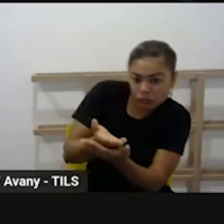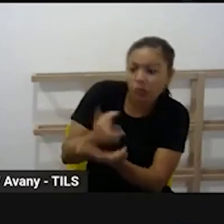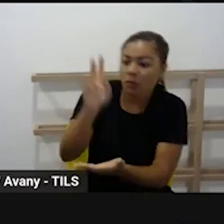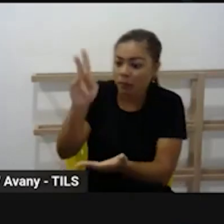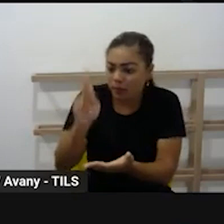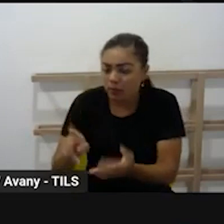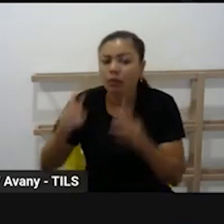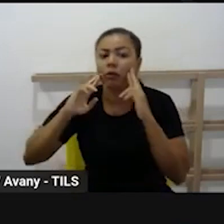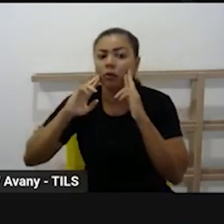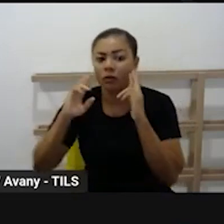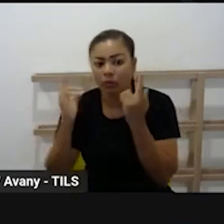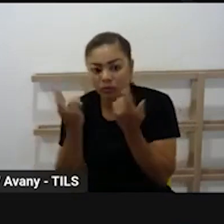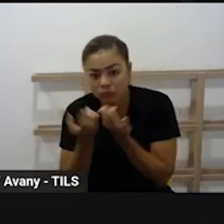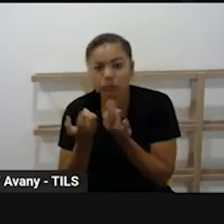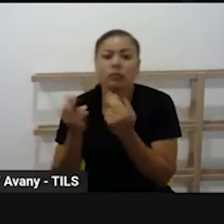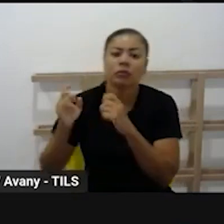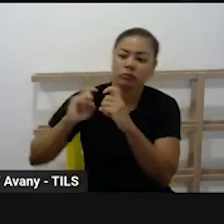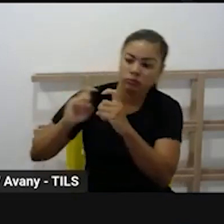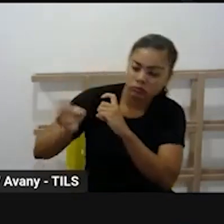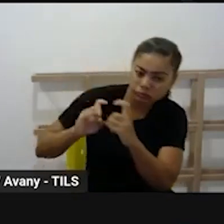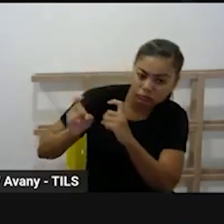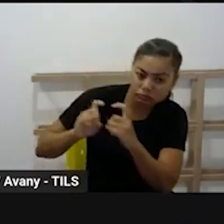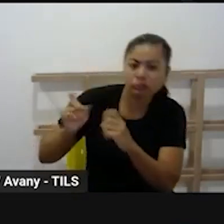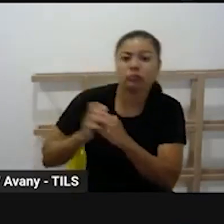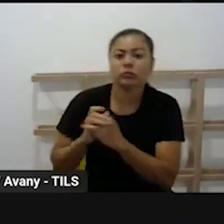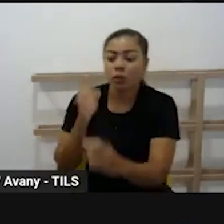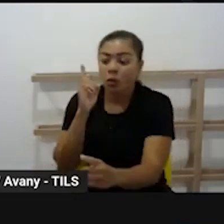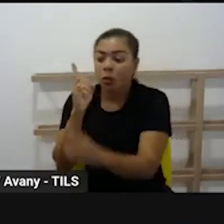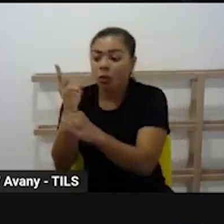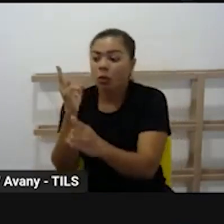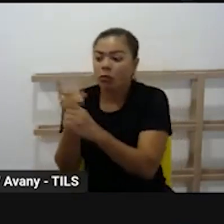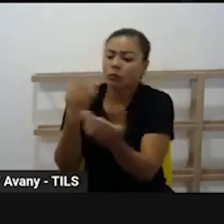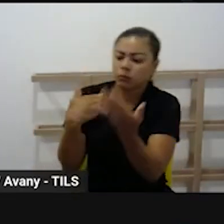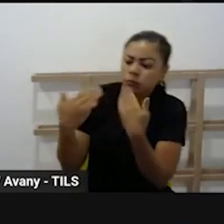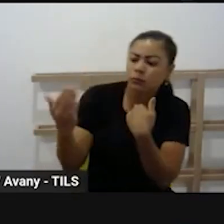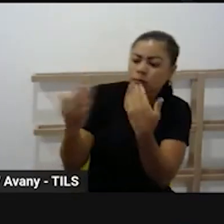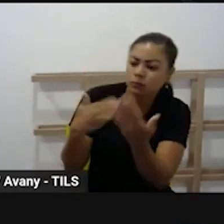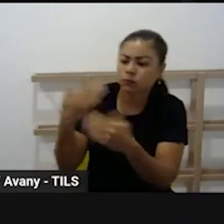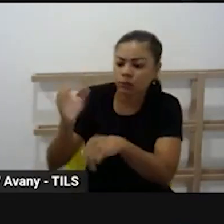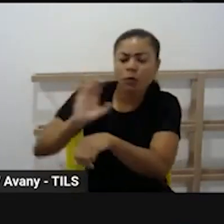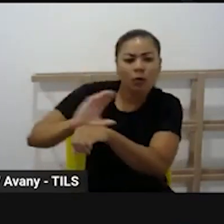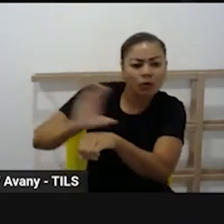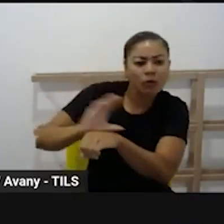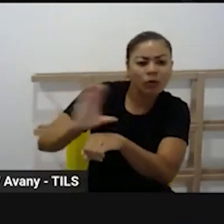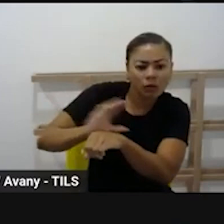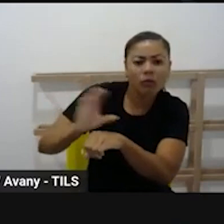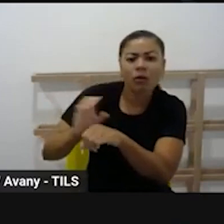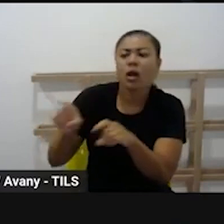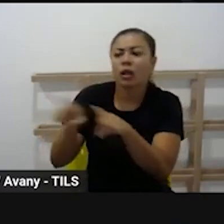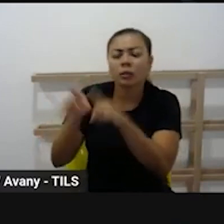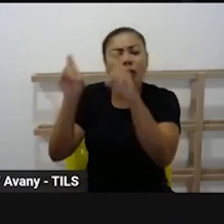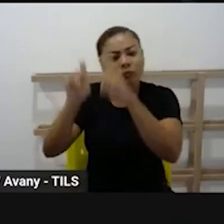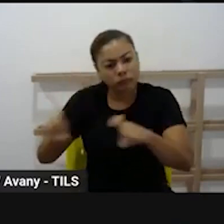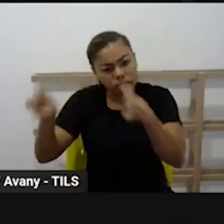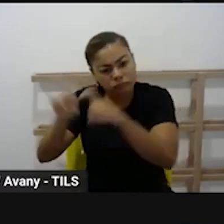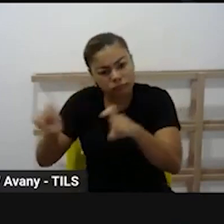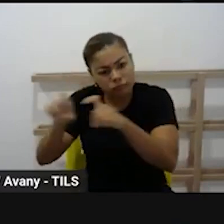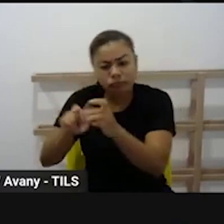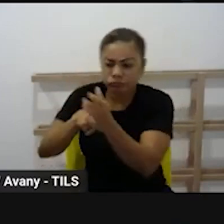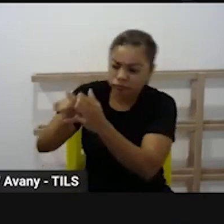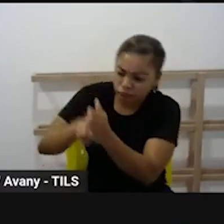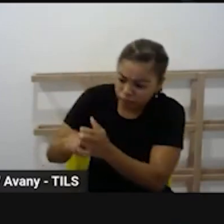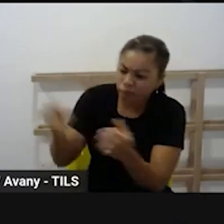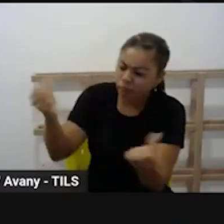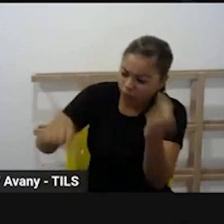reunião com a equipe gestora encontro formativo preenchimento do sistema digital através dos indicadores avaliativos